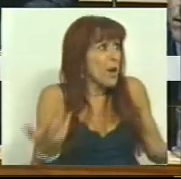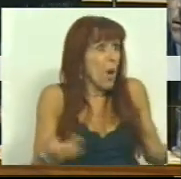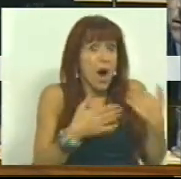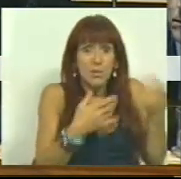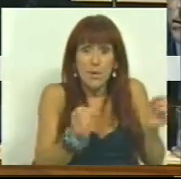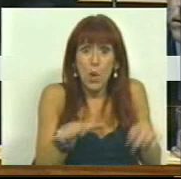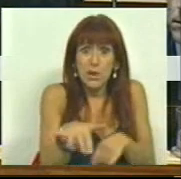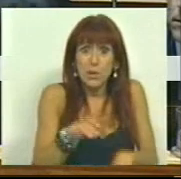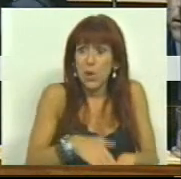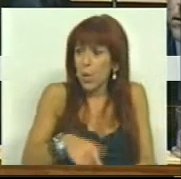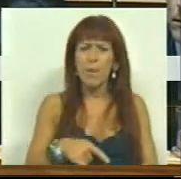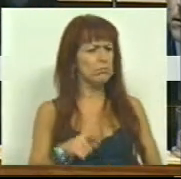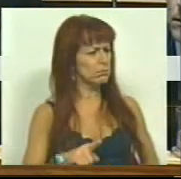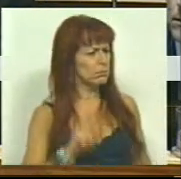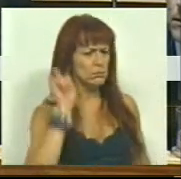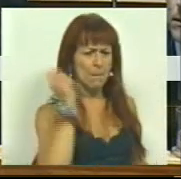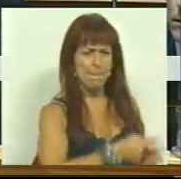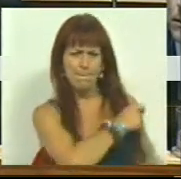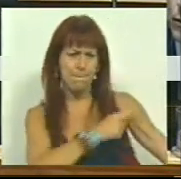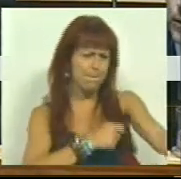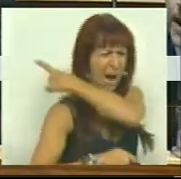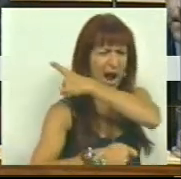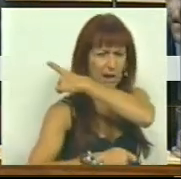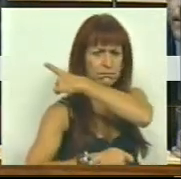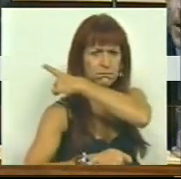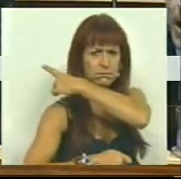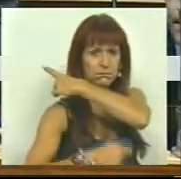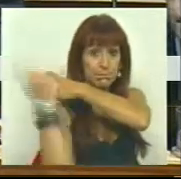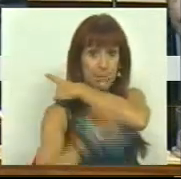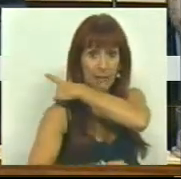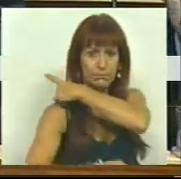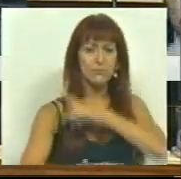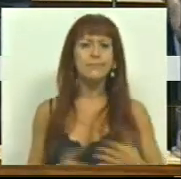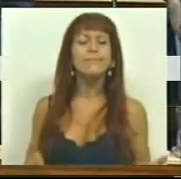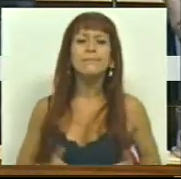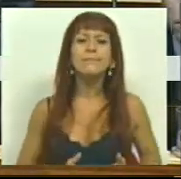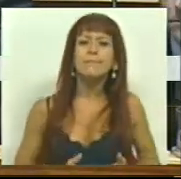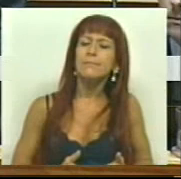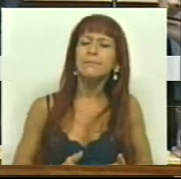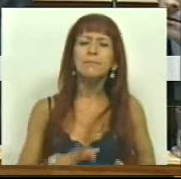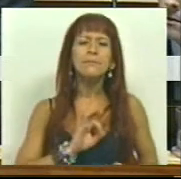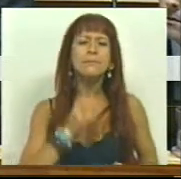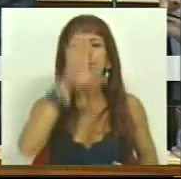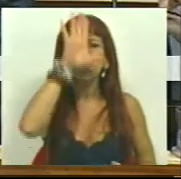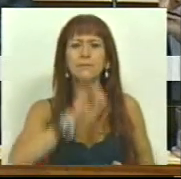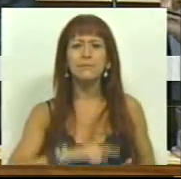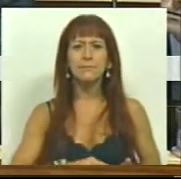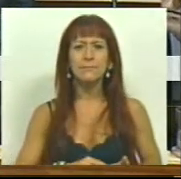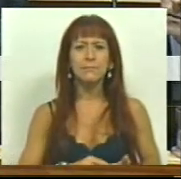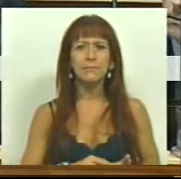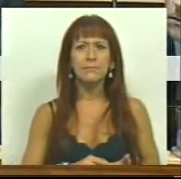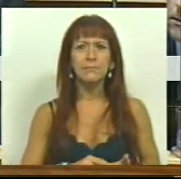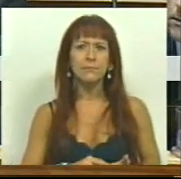responsabilidade na situação, aí têm que pagar com uma severa austeridade. Sr. Primeiro-Ministro,